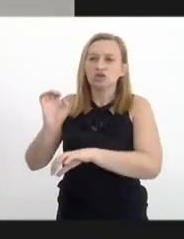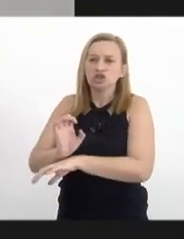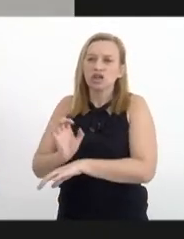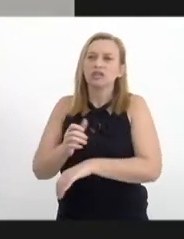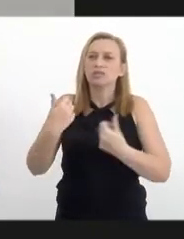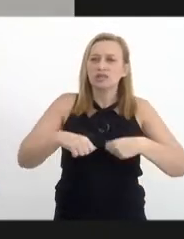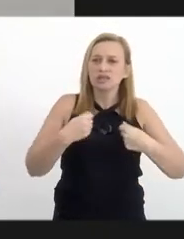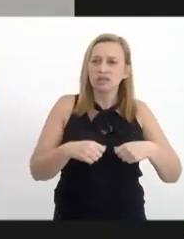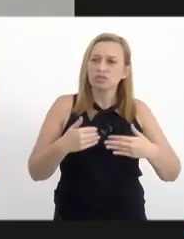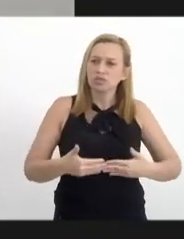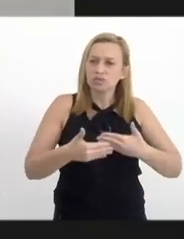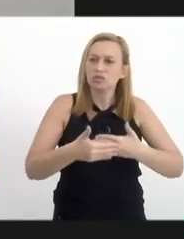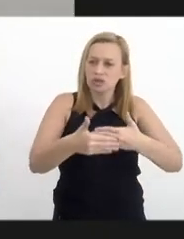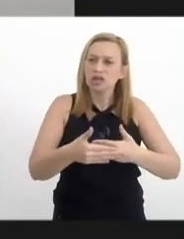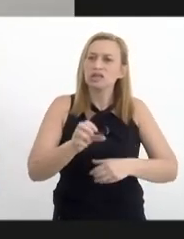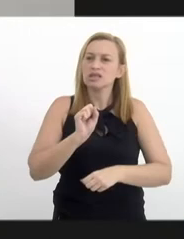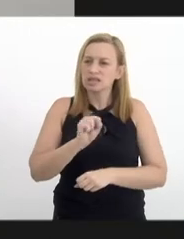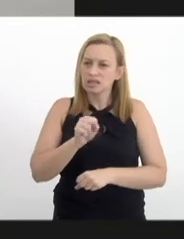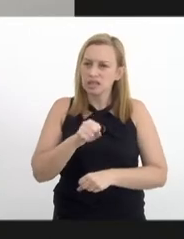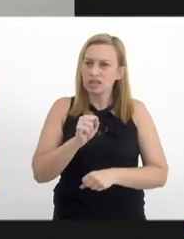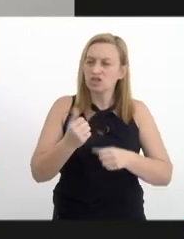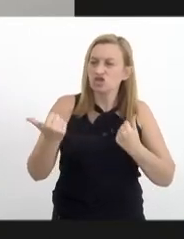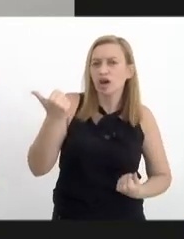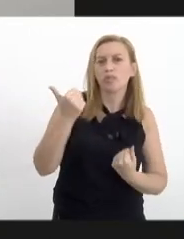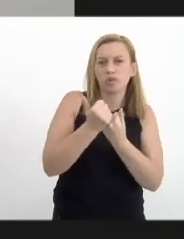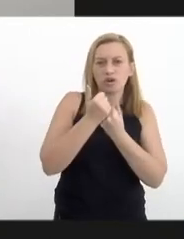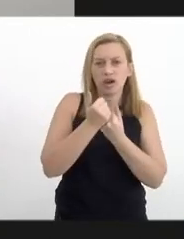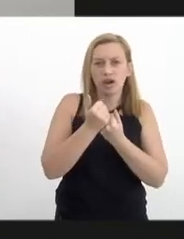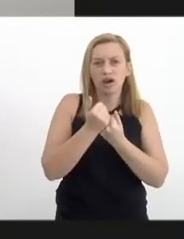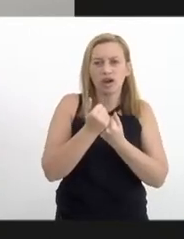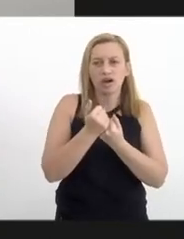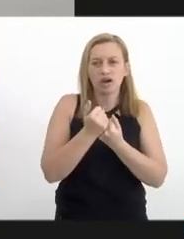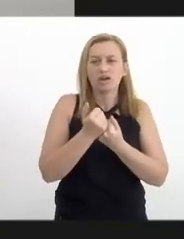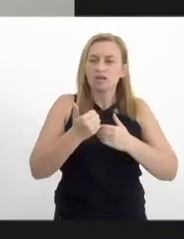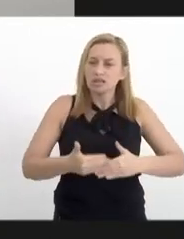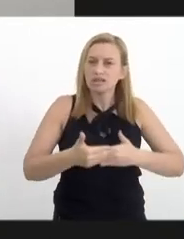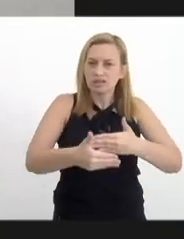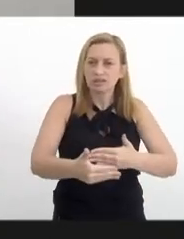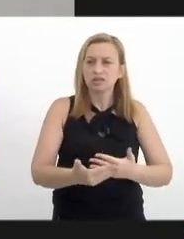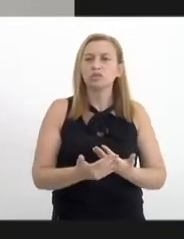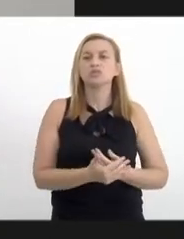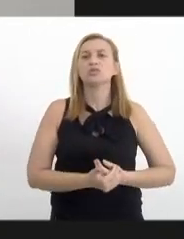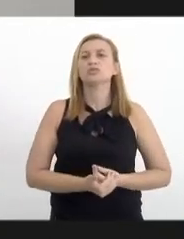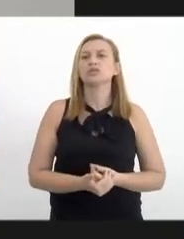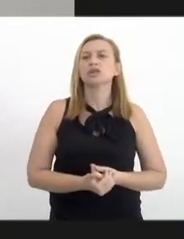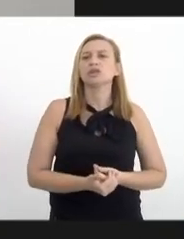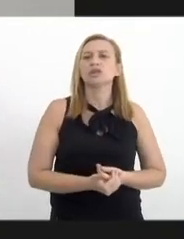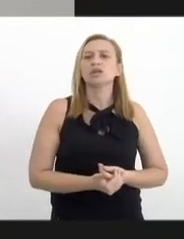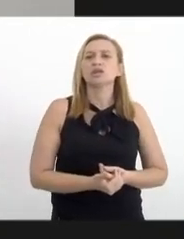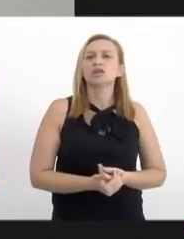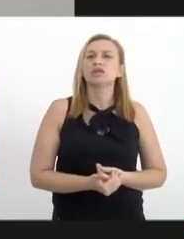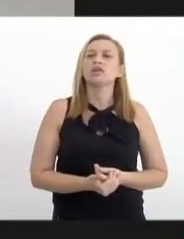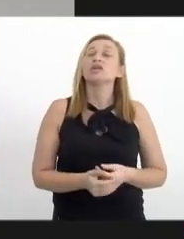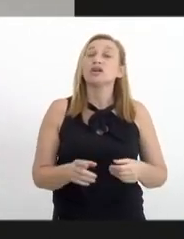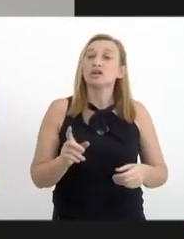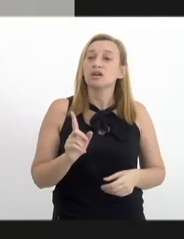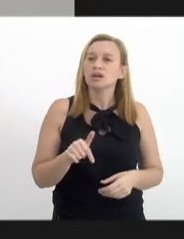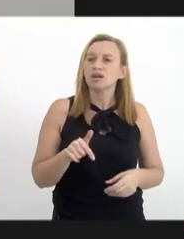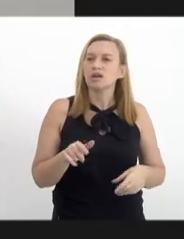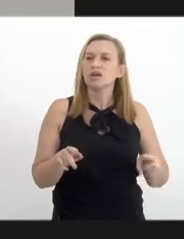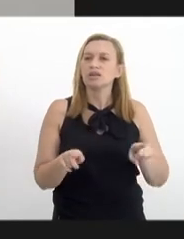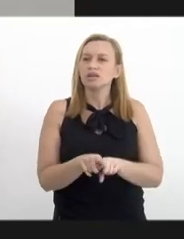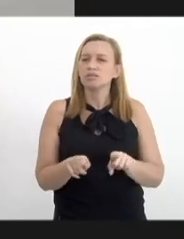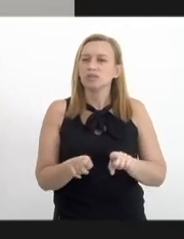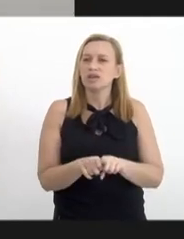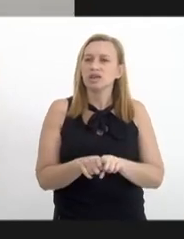a expectativa sim de apoiar esse avanço o financiamento que é também uma conquista